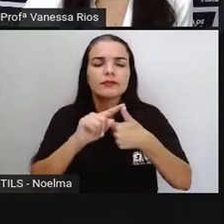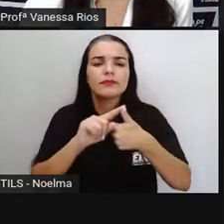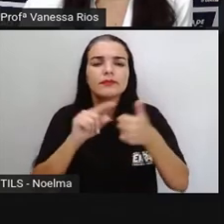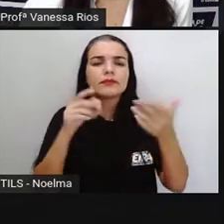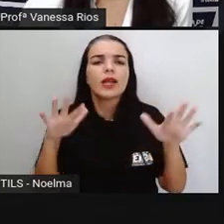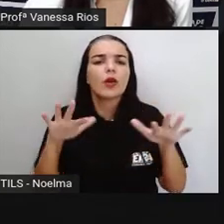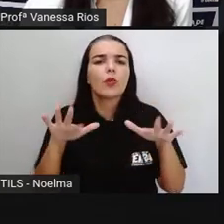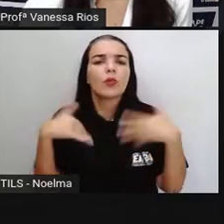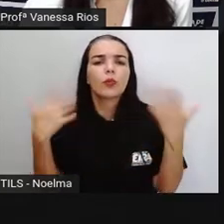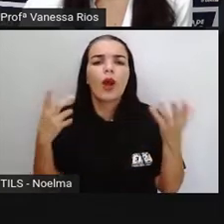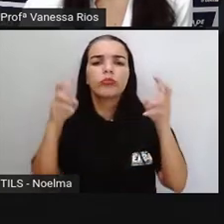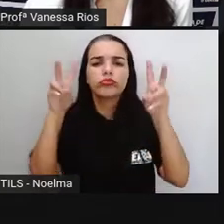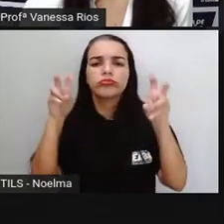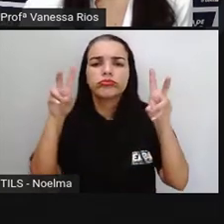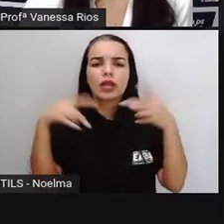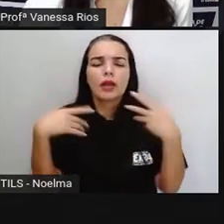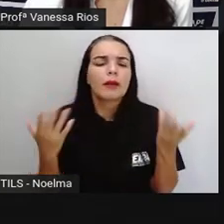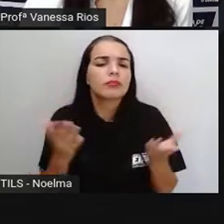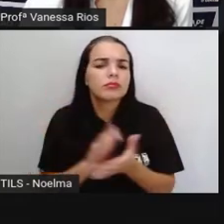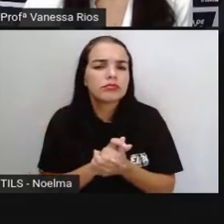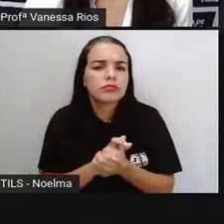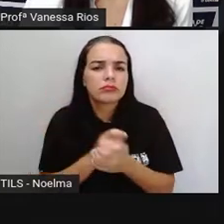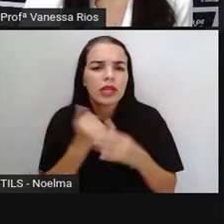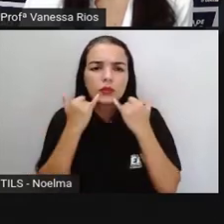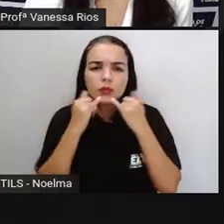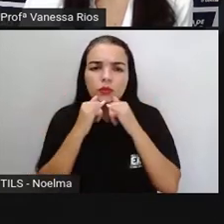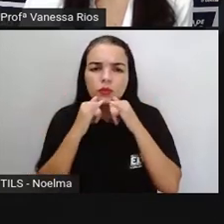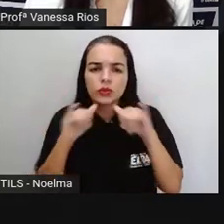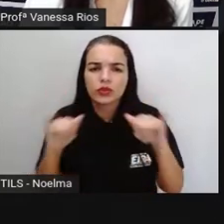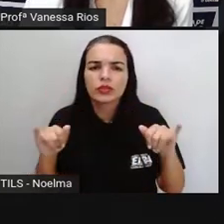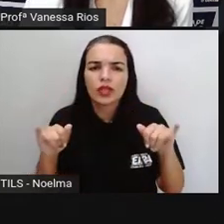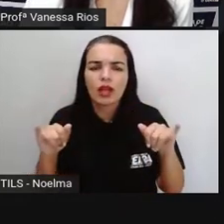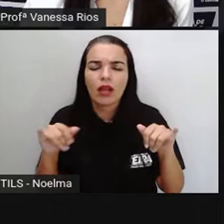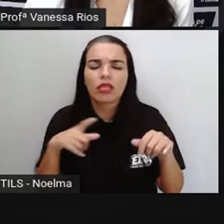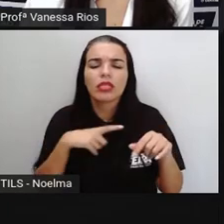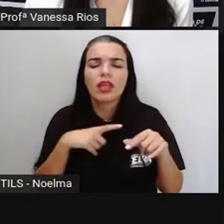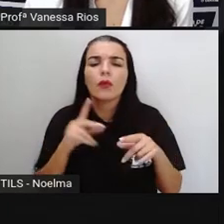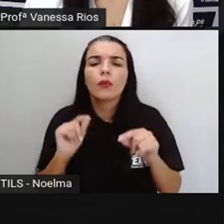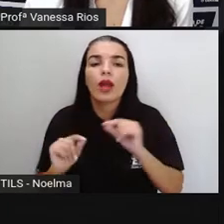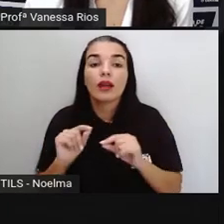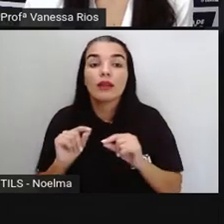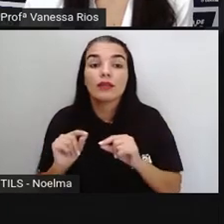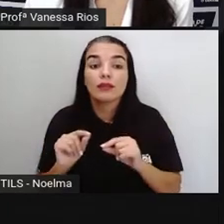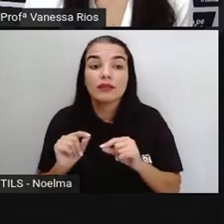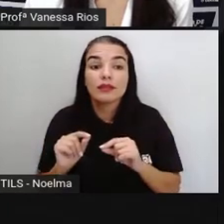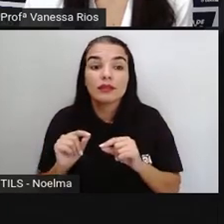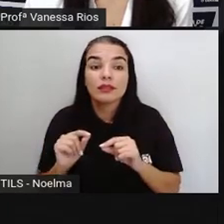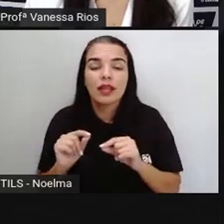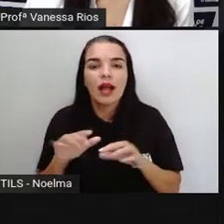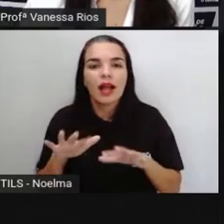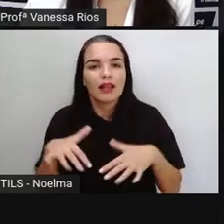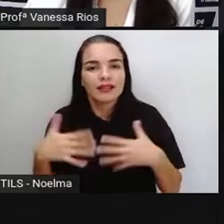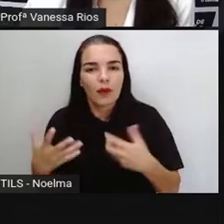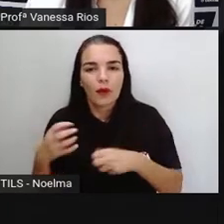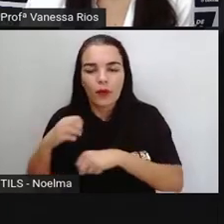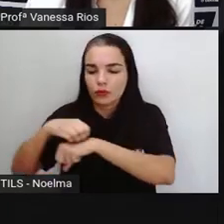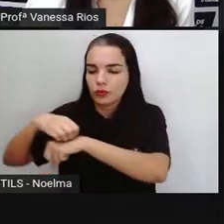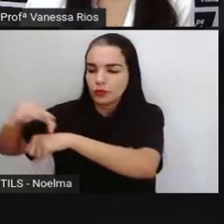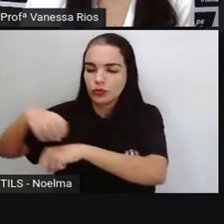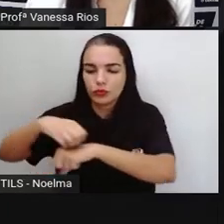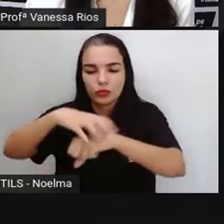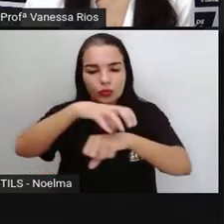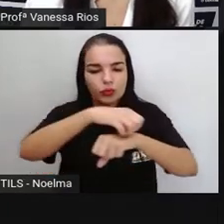notícia? Olha só. A notícia fala aí da distribuição de cães guias para